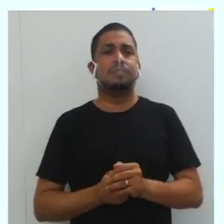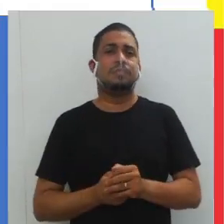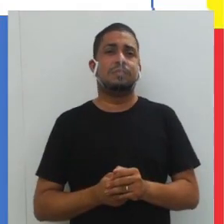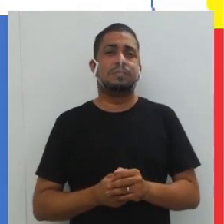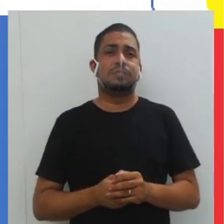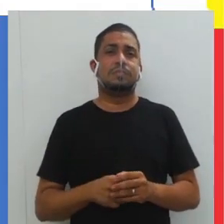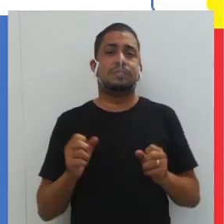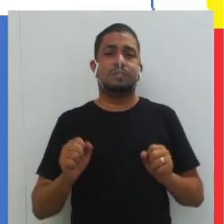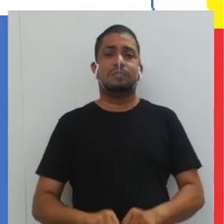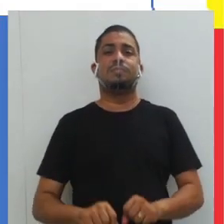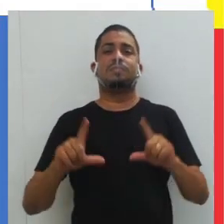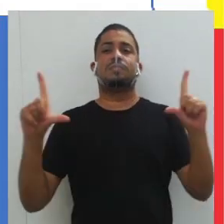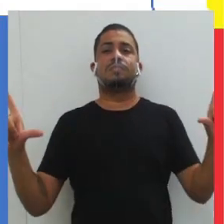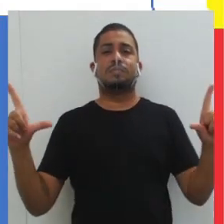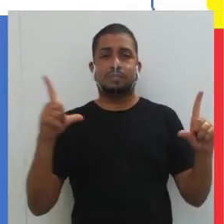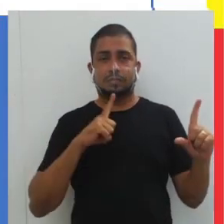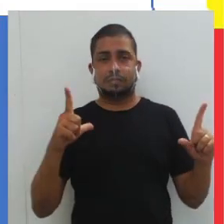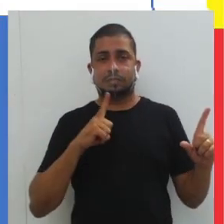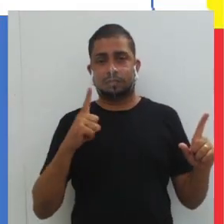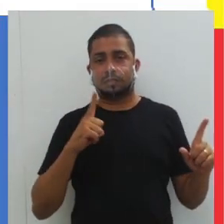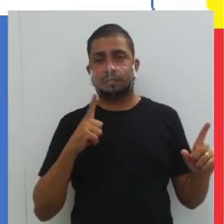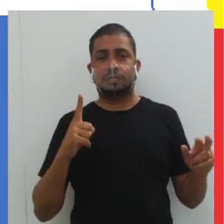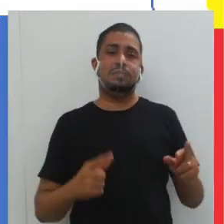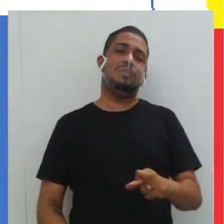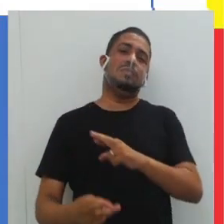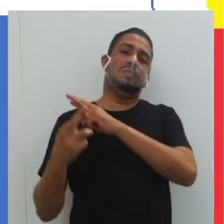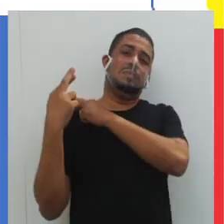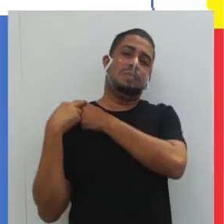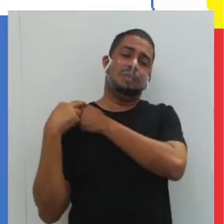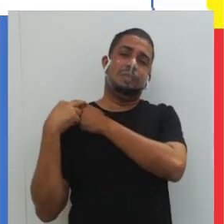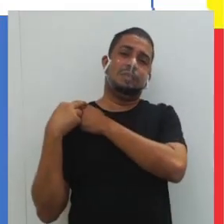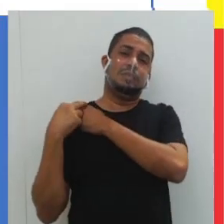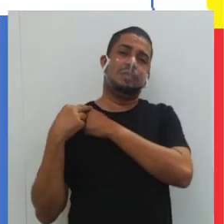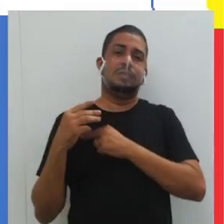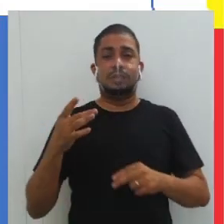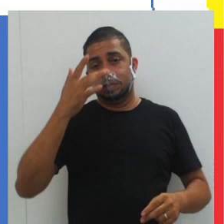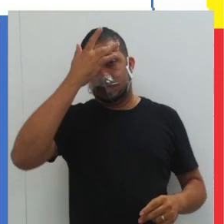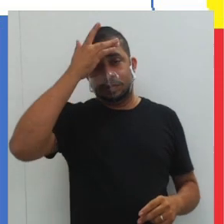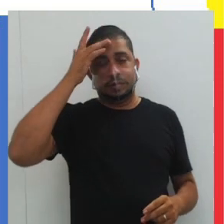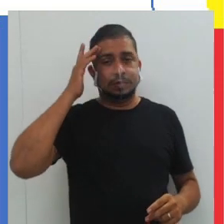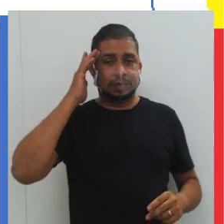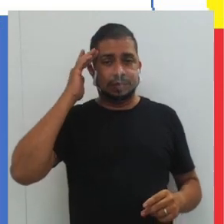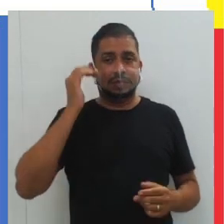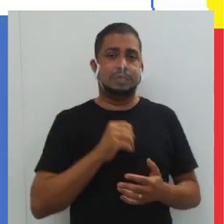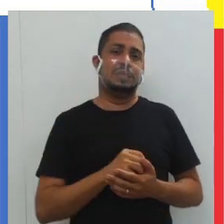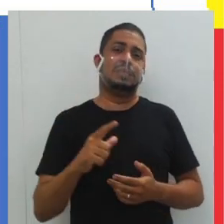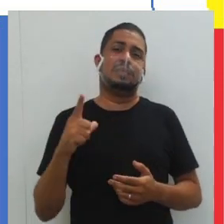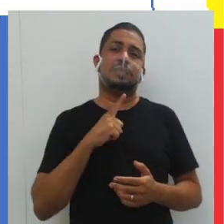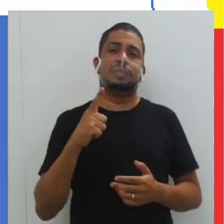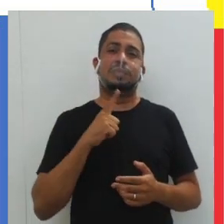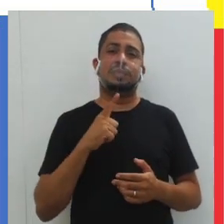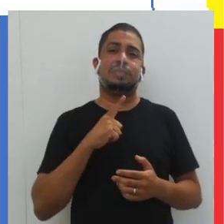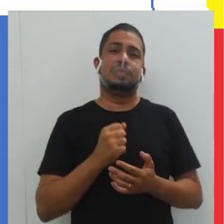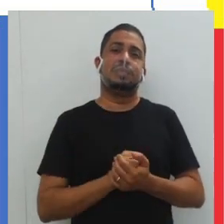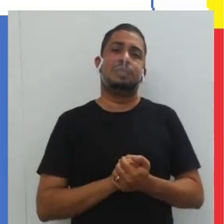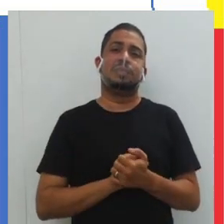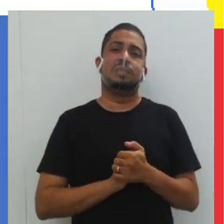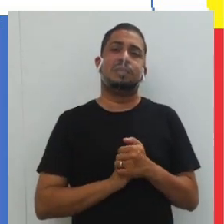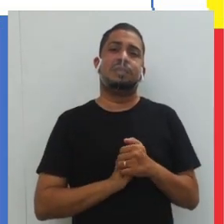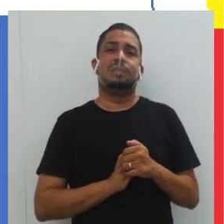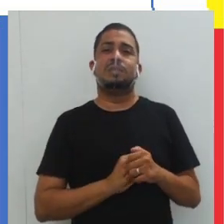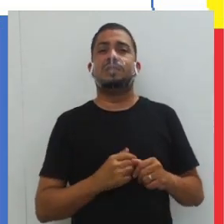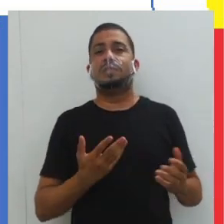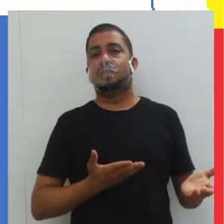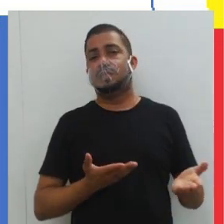aqui. Na tela, nós temos a representação de pessoas que estão justamente